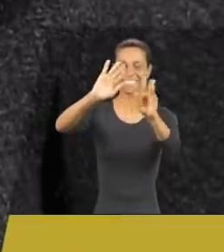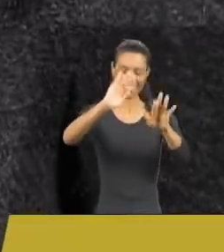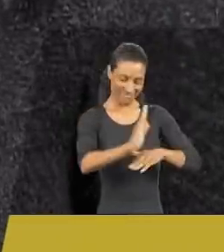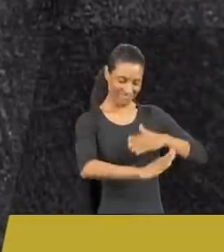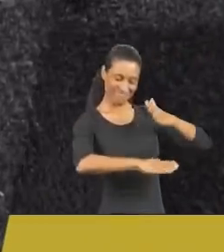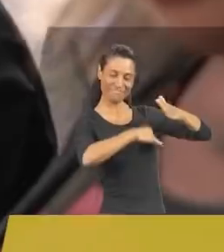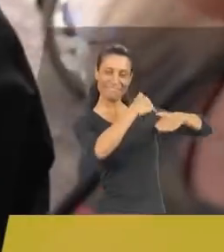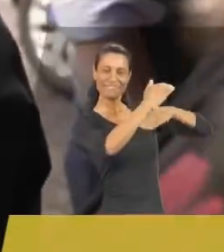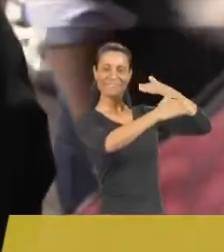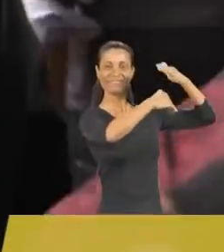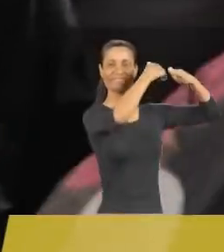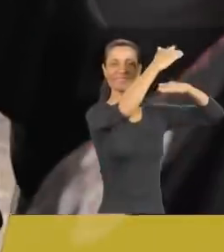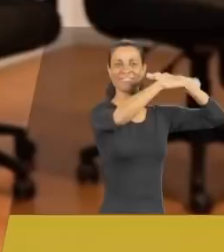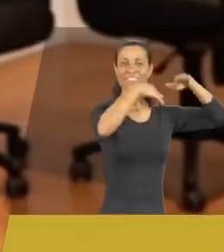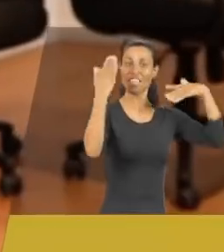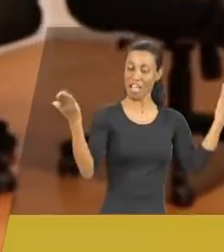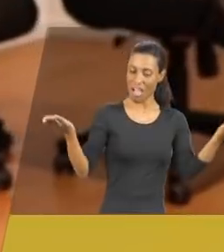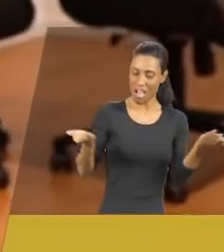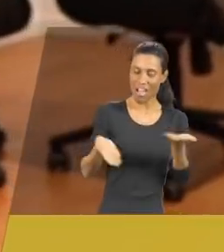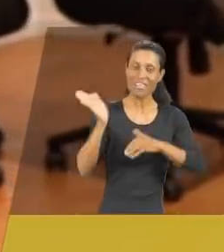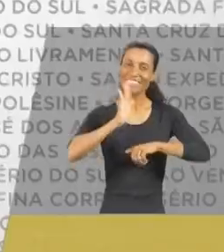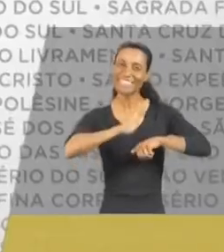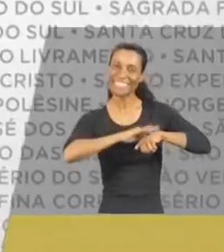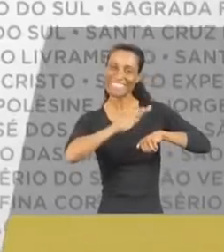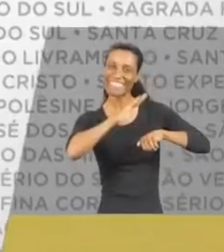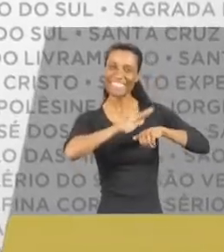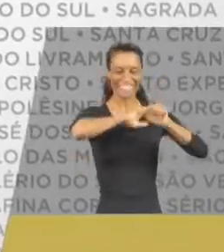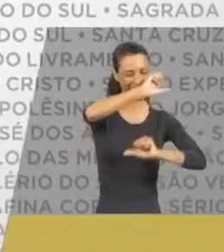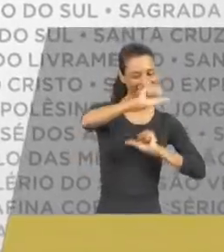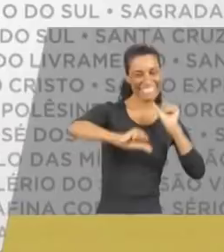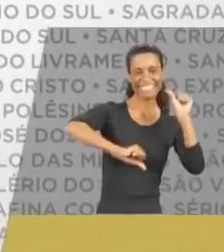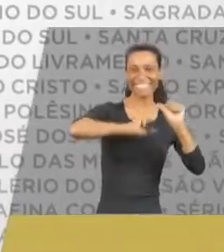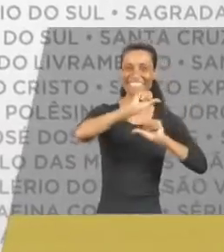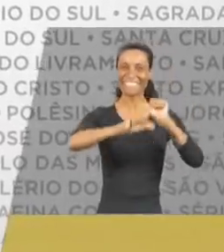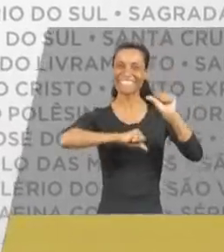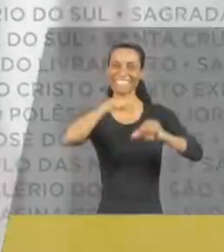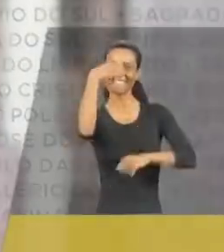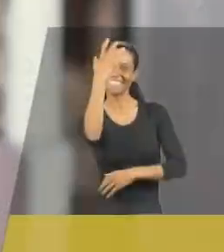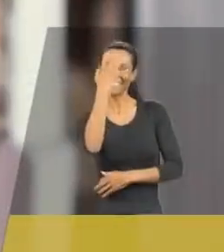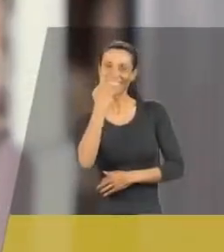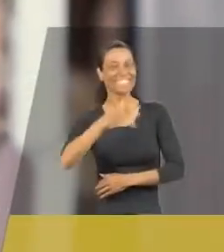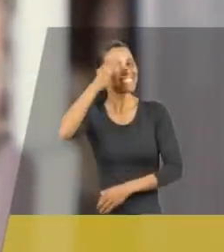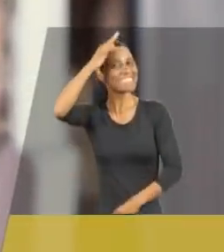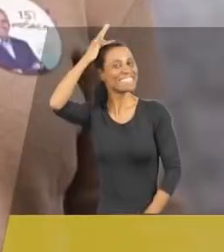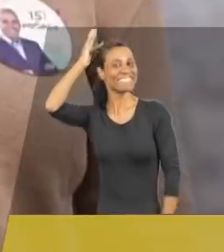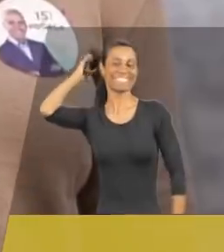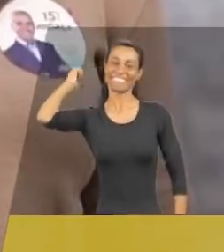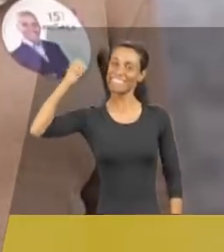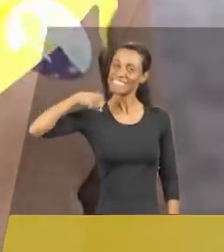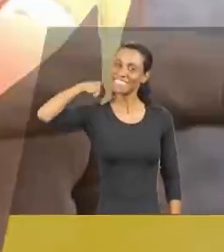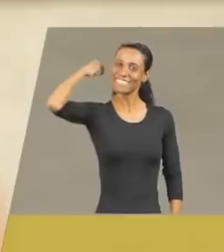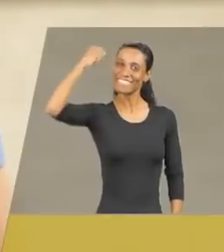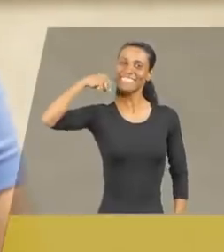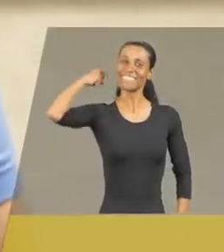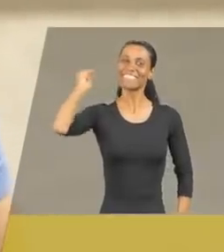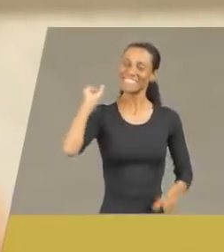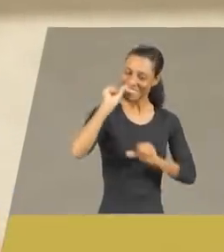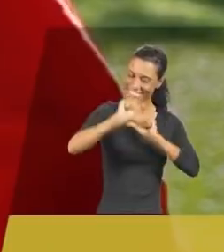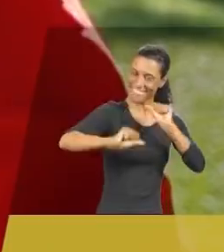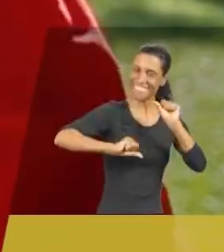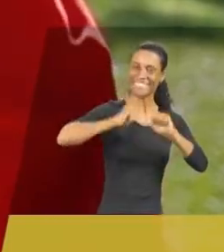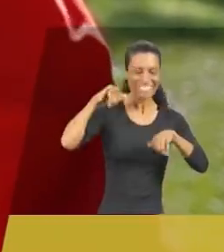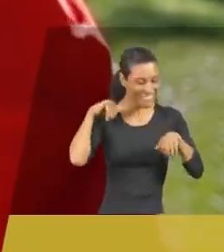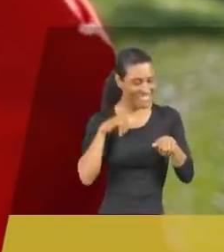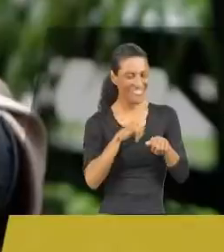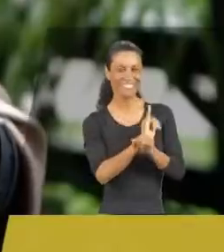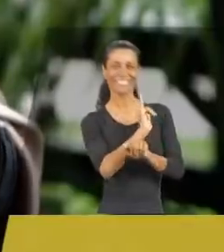Fogaça pra crescer. Chegou a hora de mudar com seriedade. Fogaça Senador, vamos